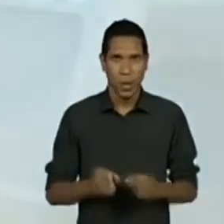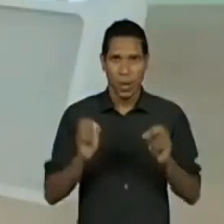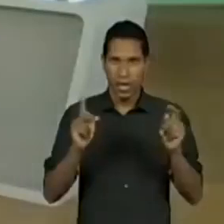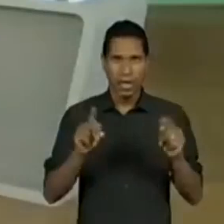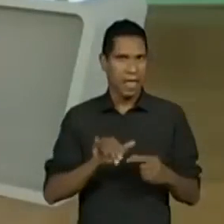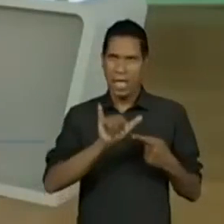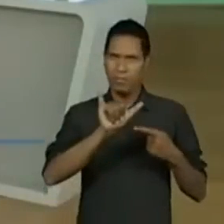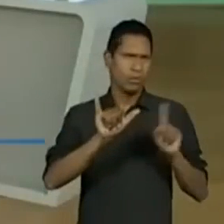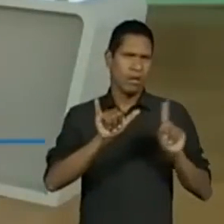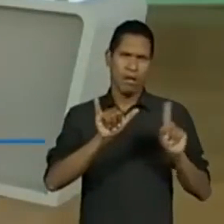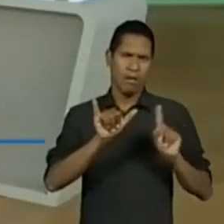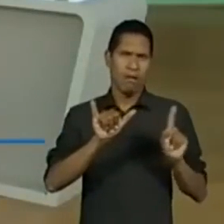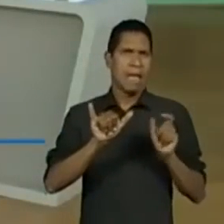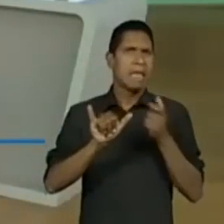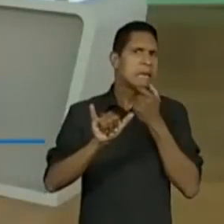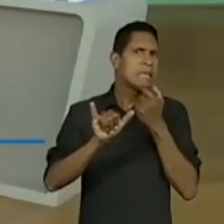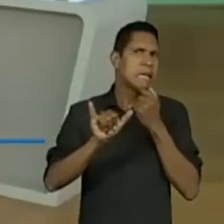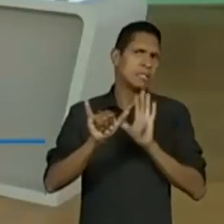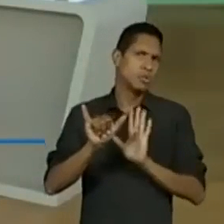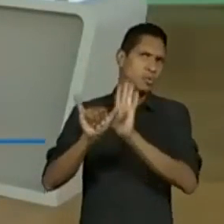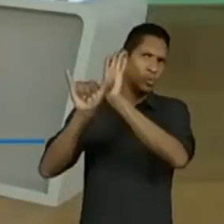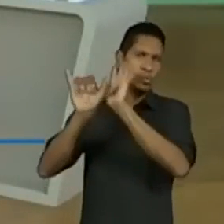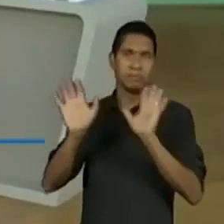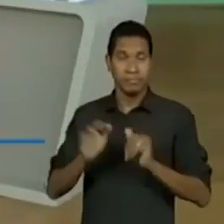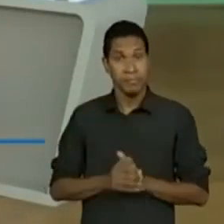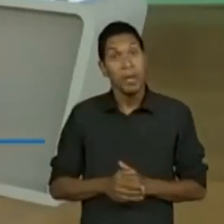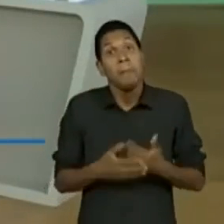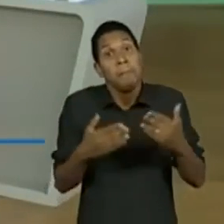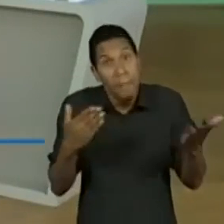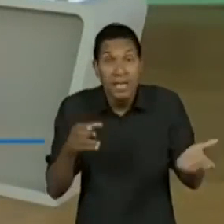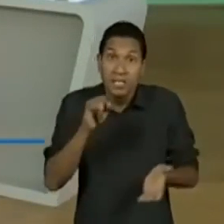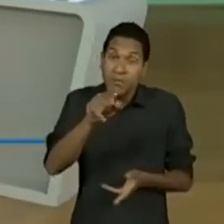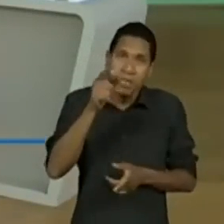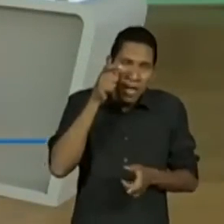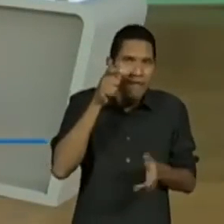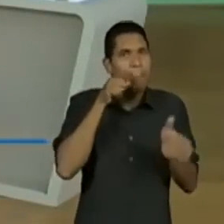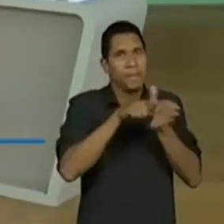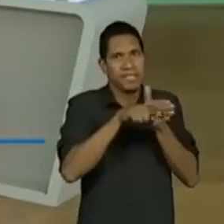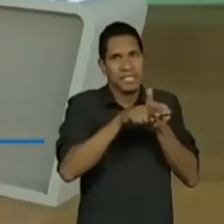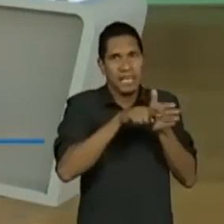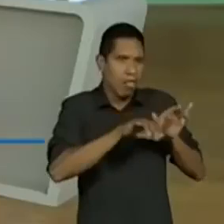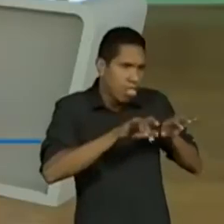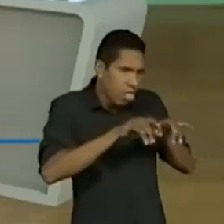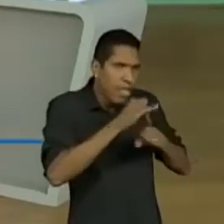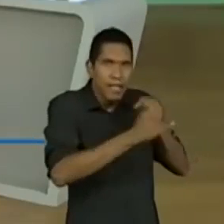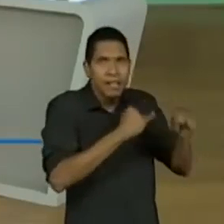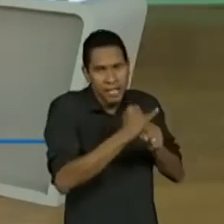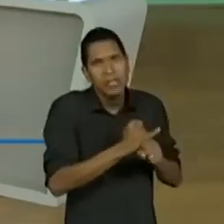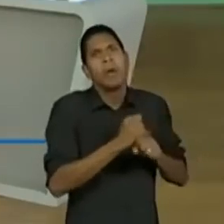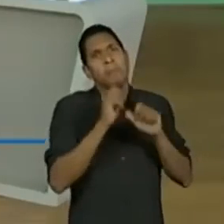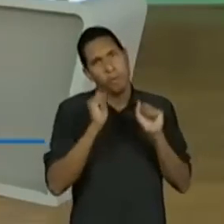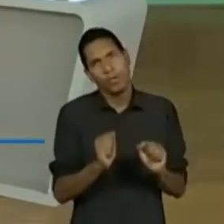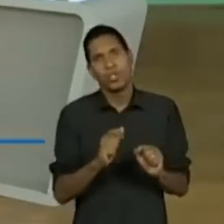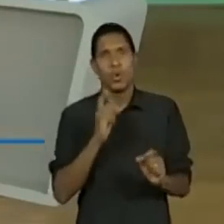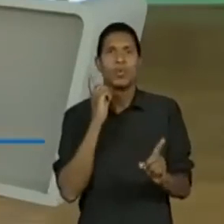Y. Embora, às vezes, a gente, pesquisando, gente, vocês podem encontrar com o Y, sim. Principalmente sites que migram.